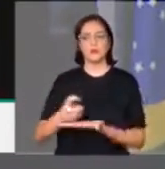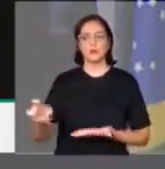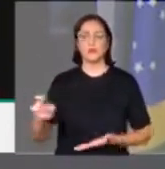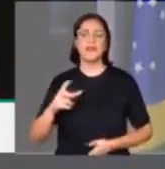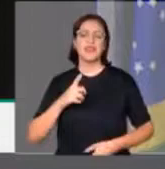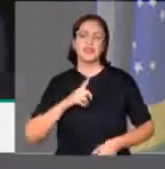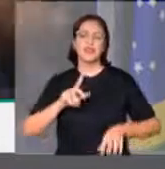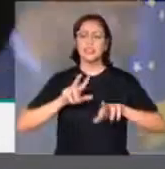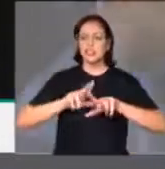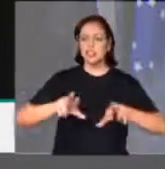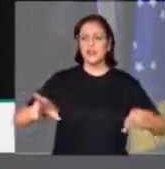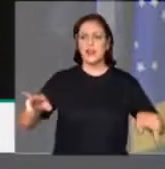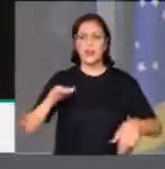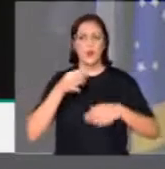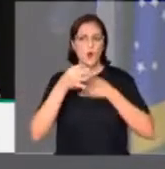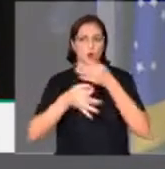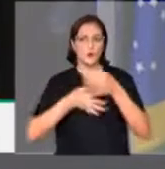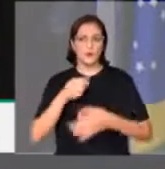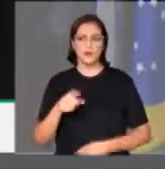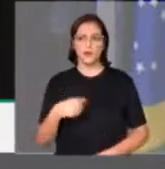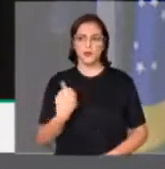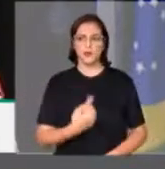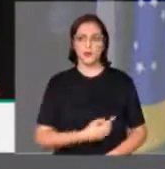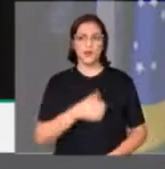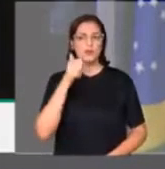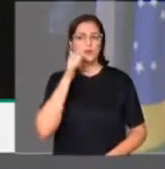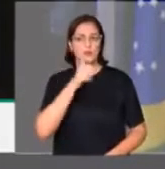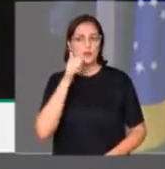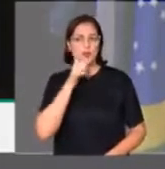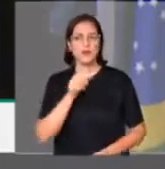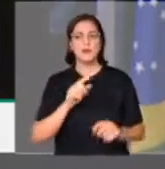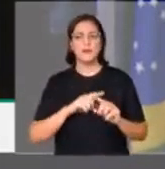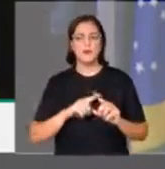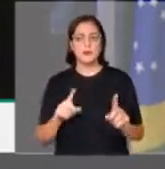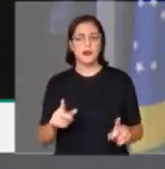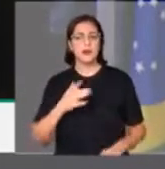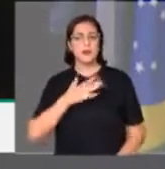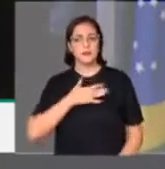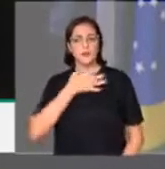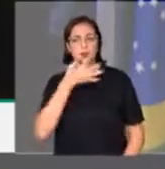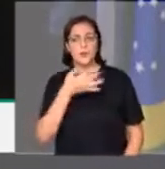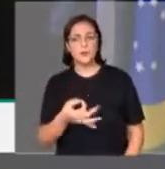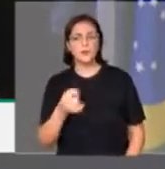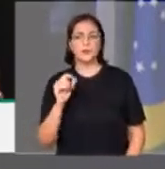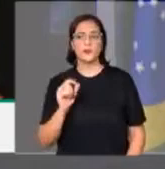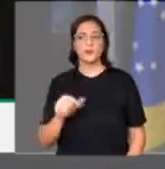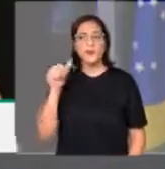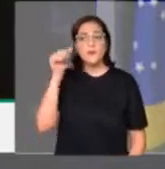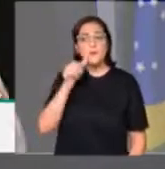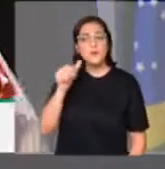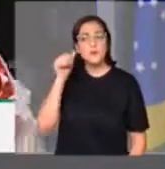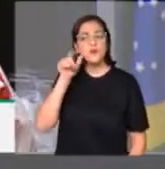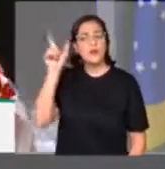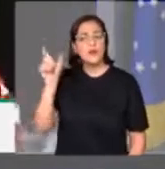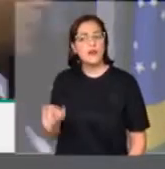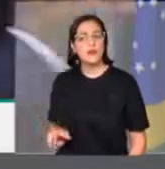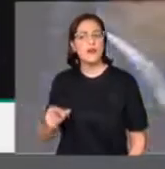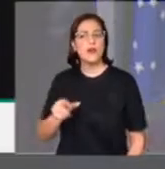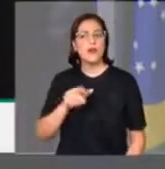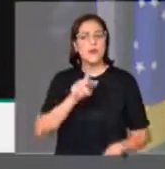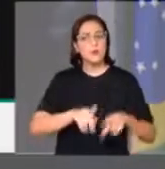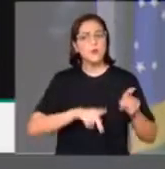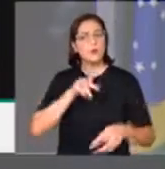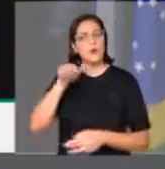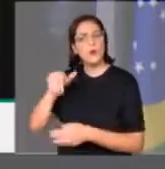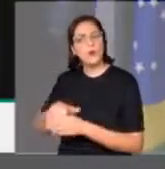divergência entre nós da bancada feminina, mas na nossa opinião, que tira uma mulher eleita. E essa mulher, mais